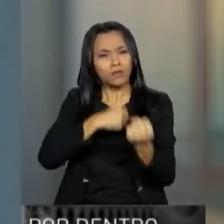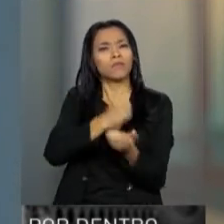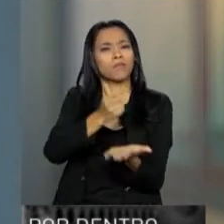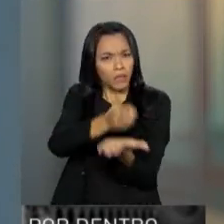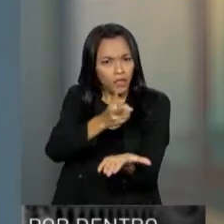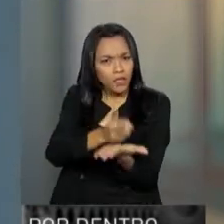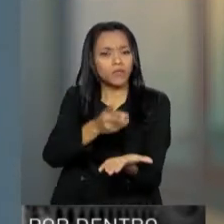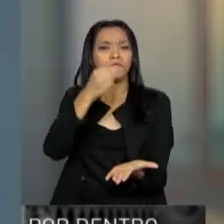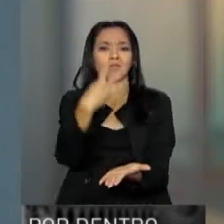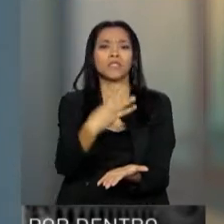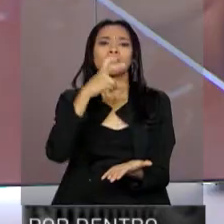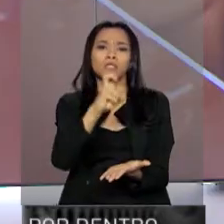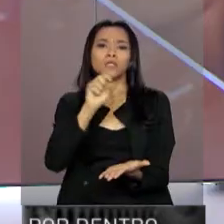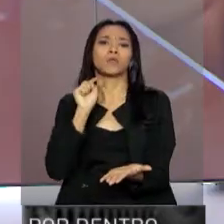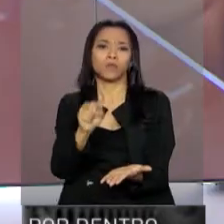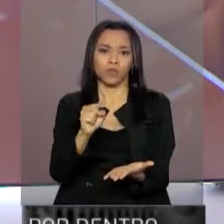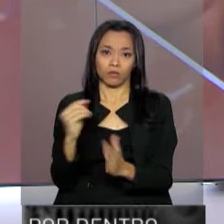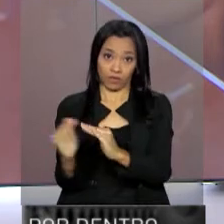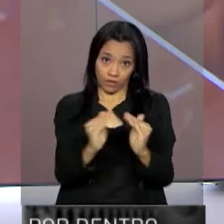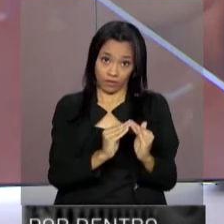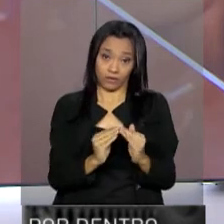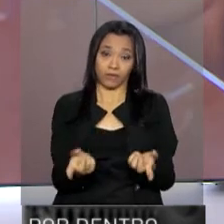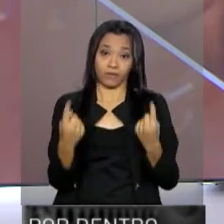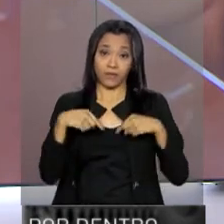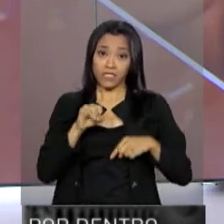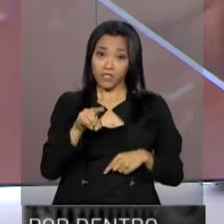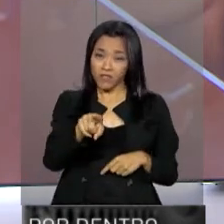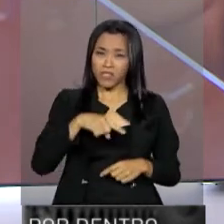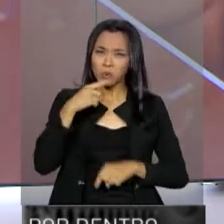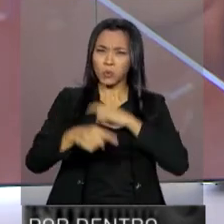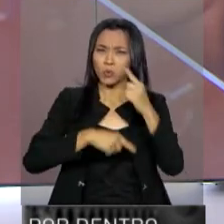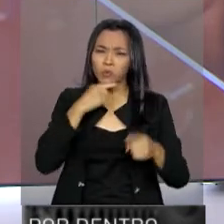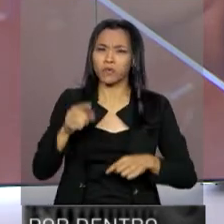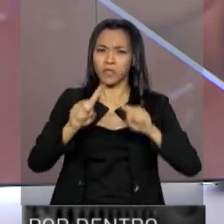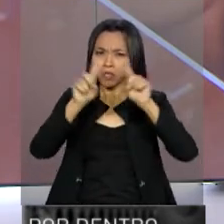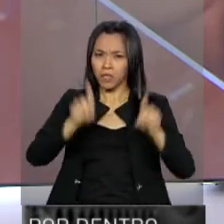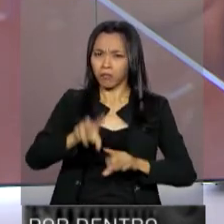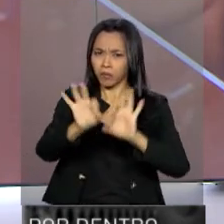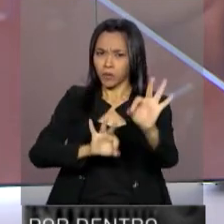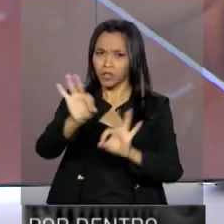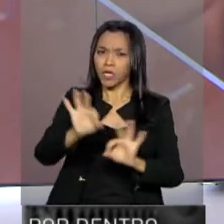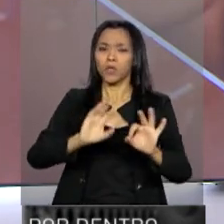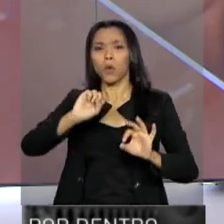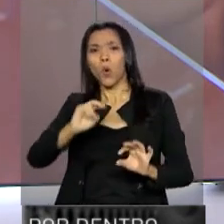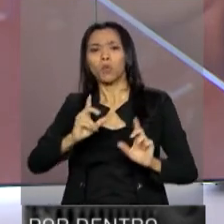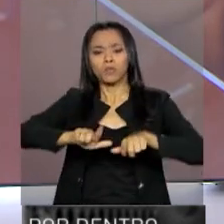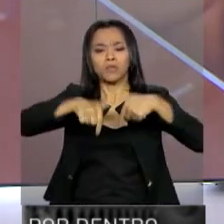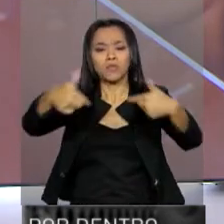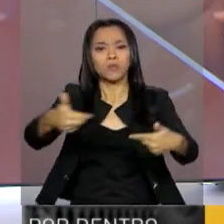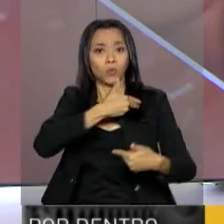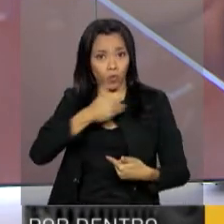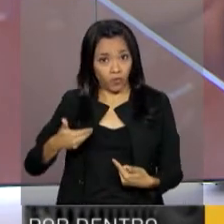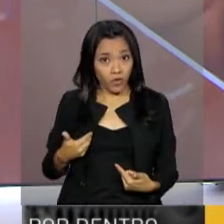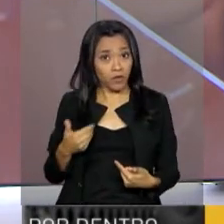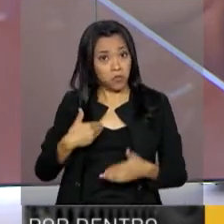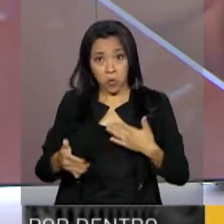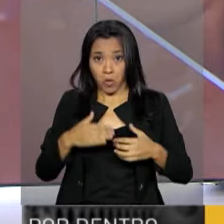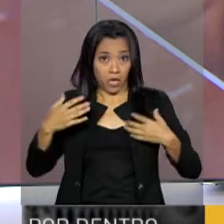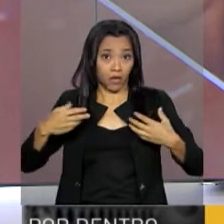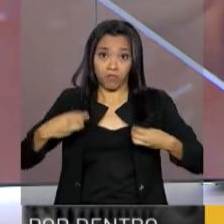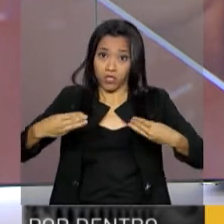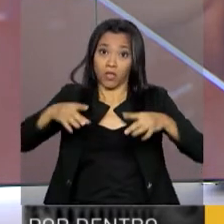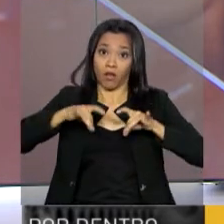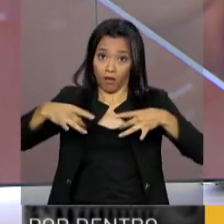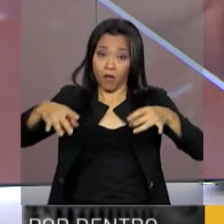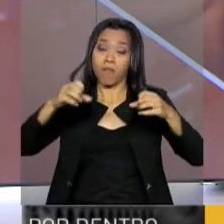35 mil unidades. Se você tem dúvida sobre algum projeto ou ação do governo de qualquer ministério, escreva para por dentro do